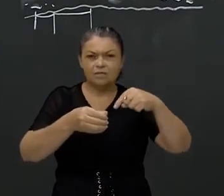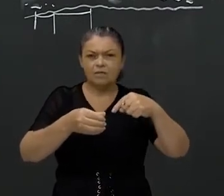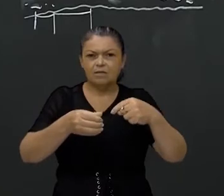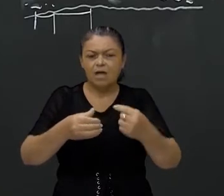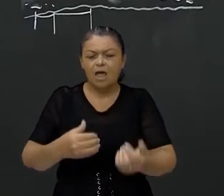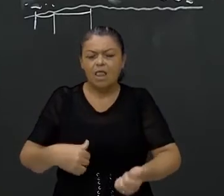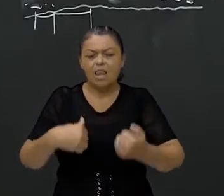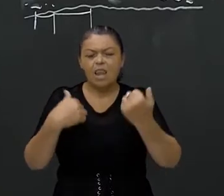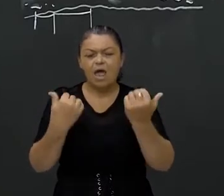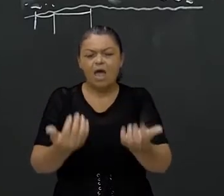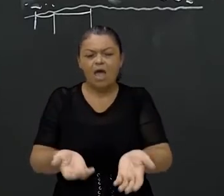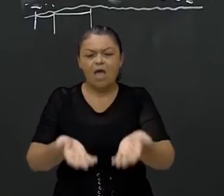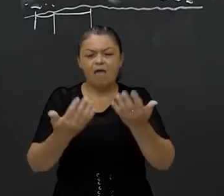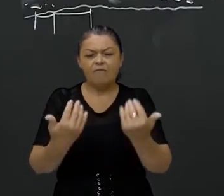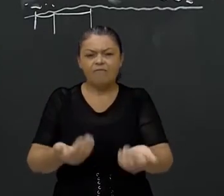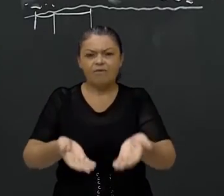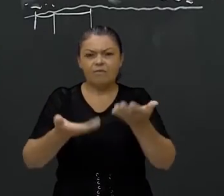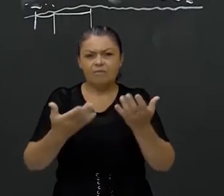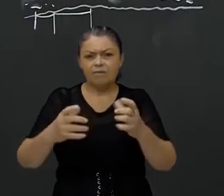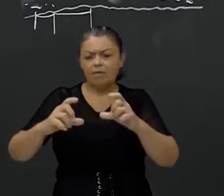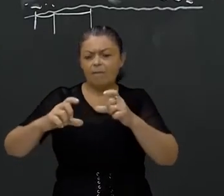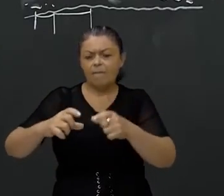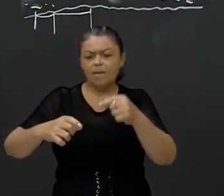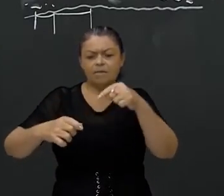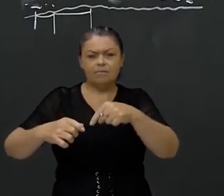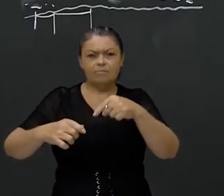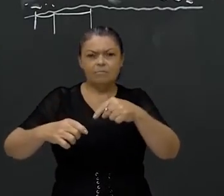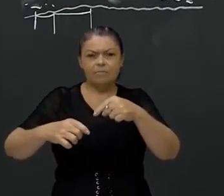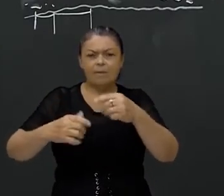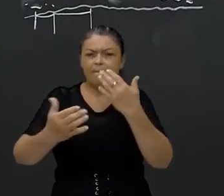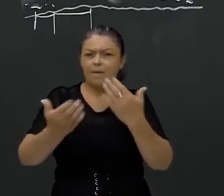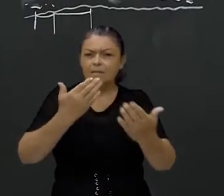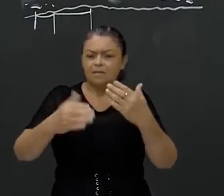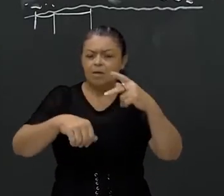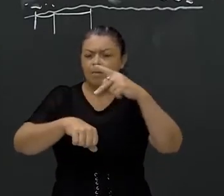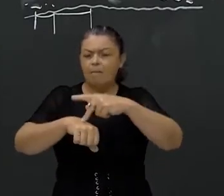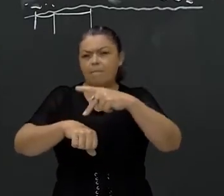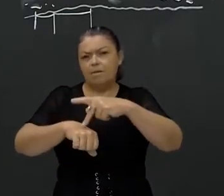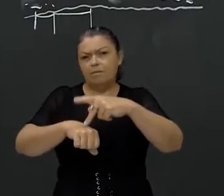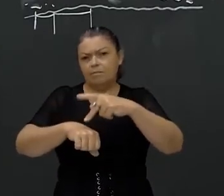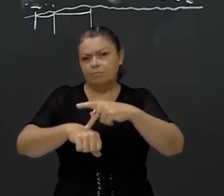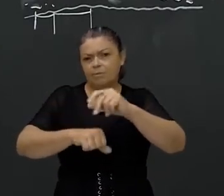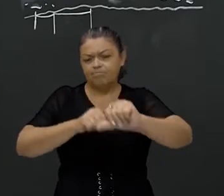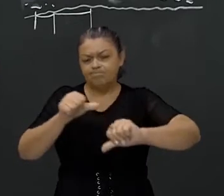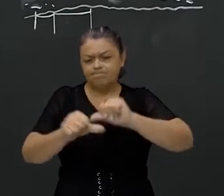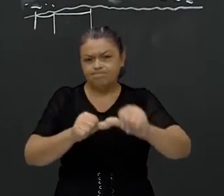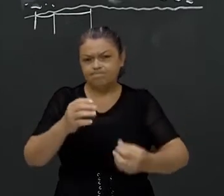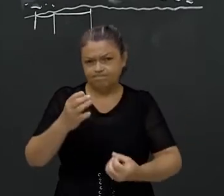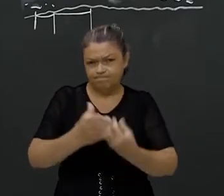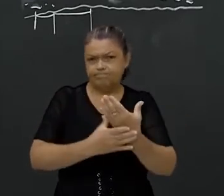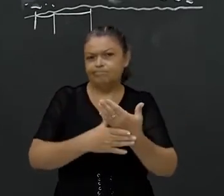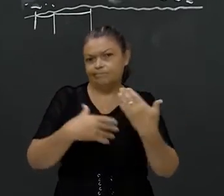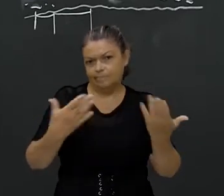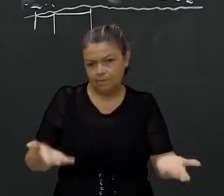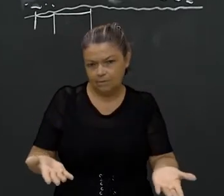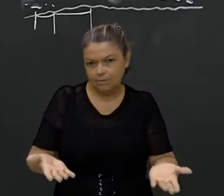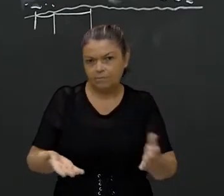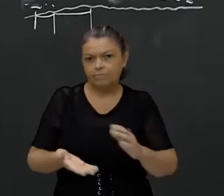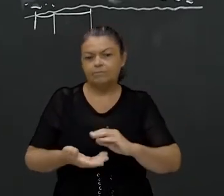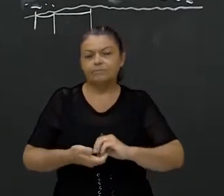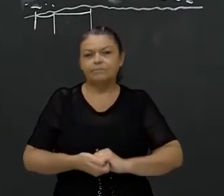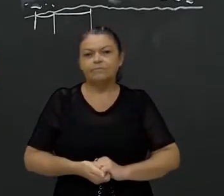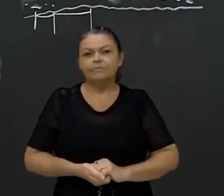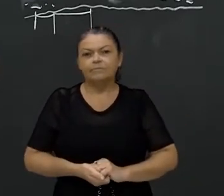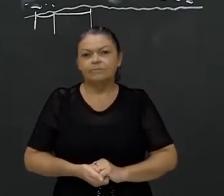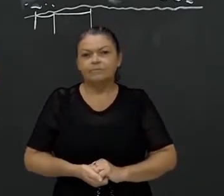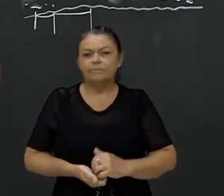leve. Então, ela é um tipo de rocha magmática, formada nesse processo de resfriamento rápido. Porém, é como se ela fosse um colóide. Imagina assim, um